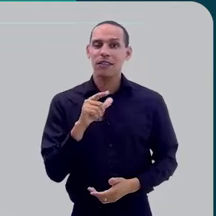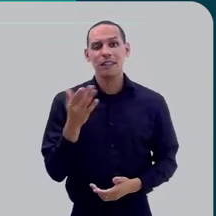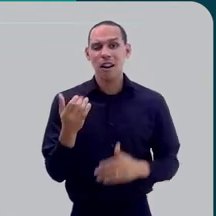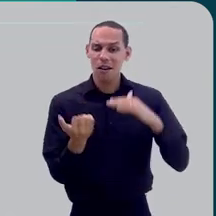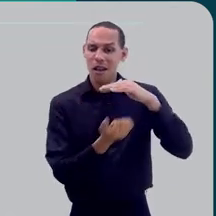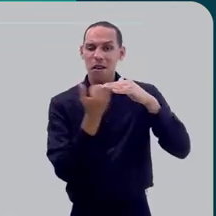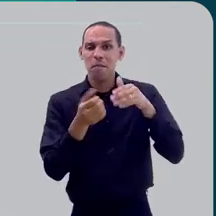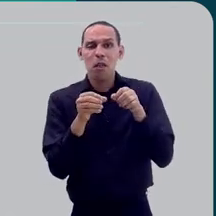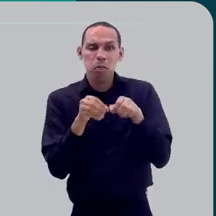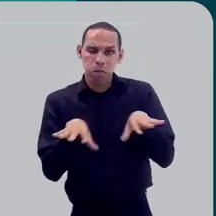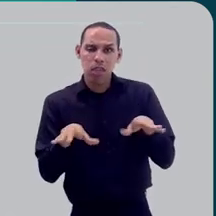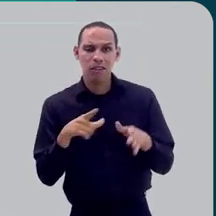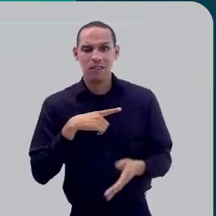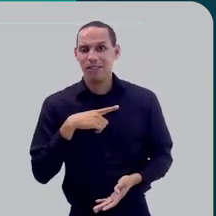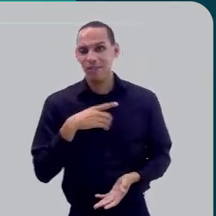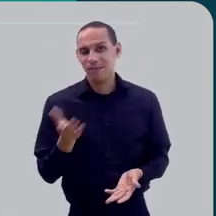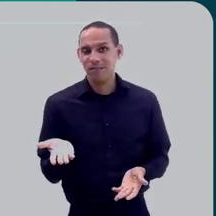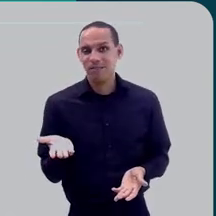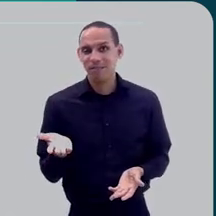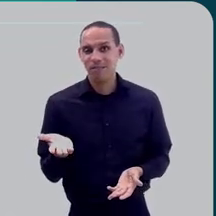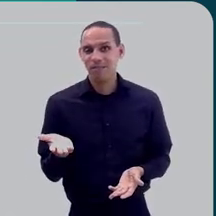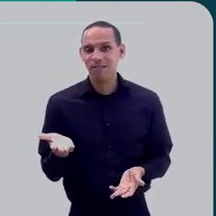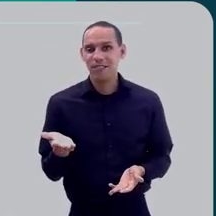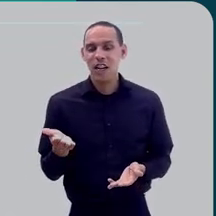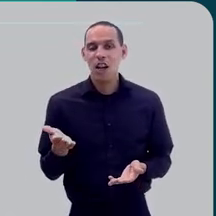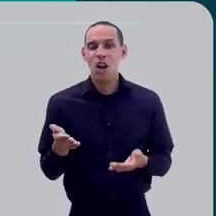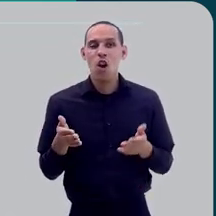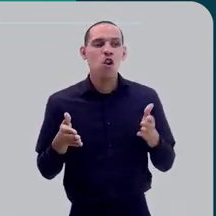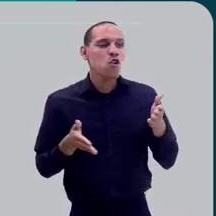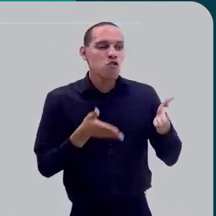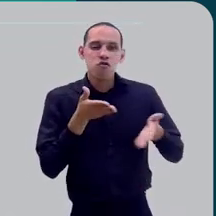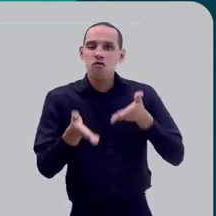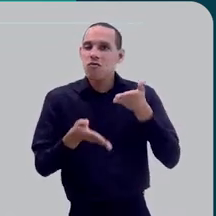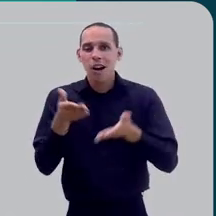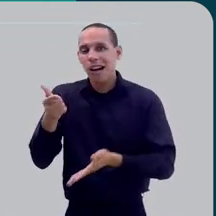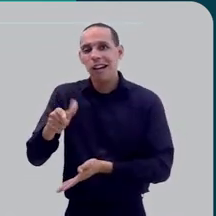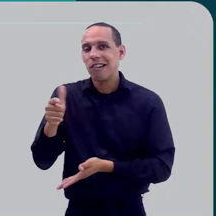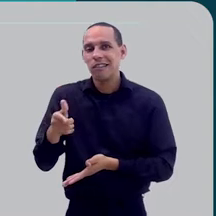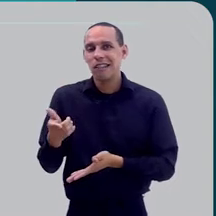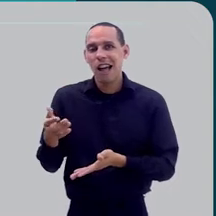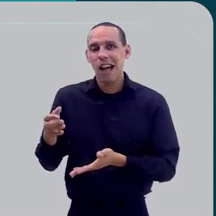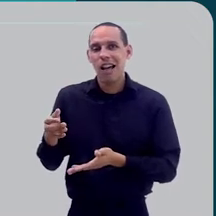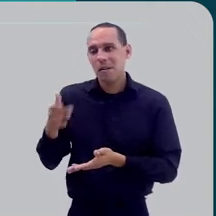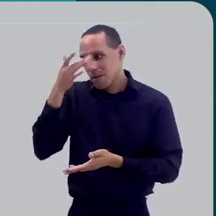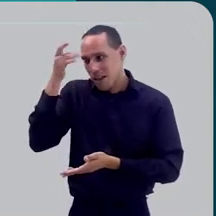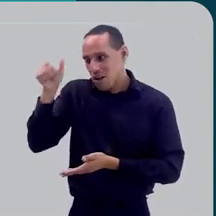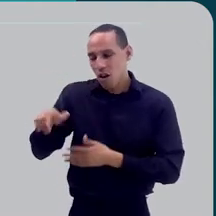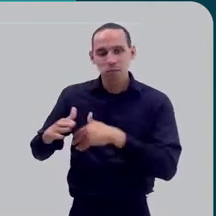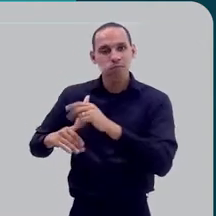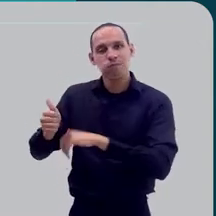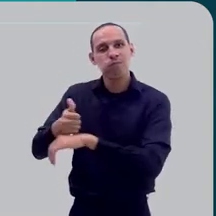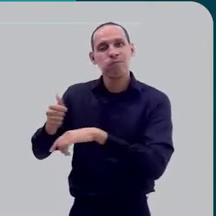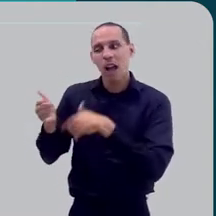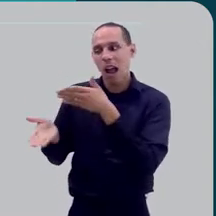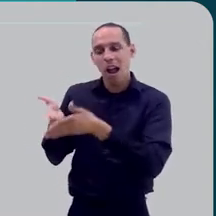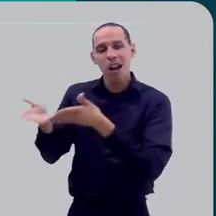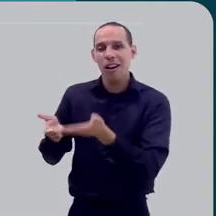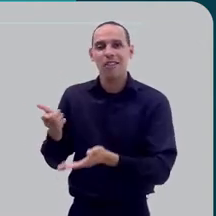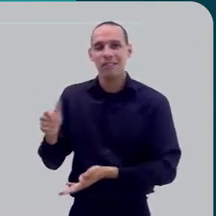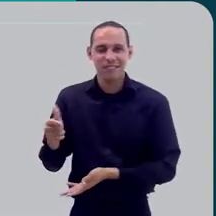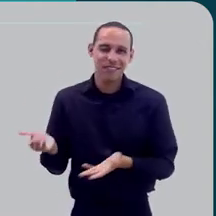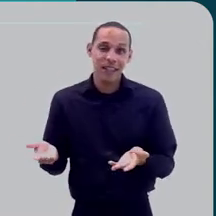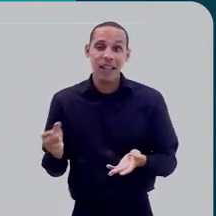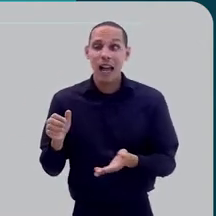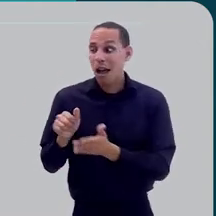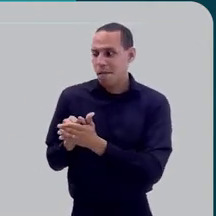para a empresa isso é prejuízo, né? Ela não ter esse cuidado com o trabalhador. E se ela vai despedir